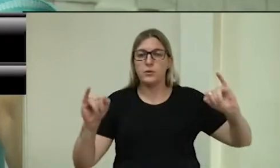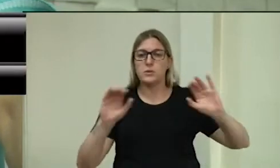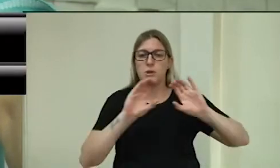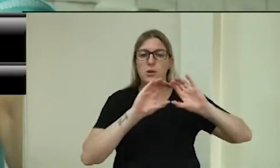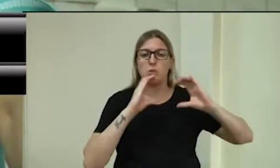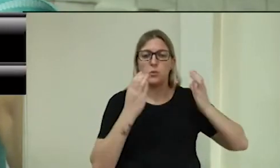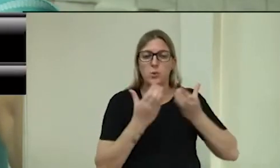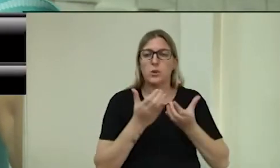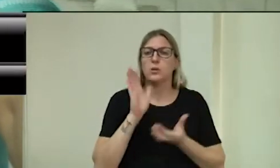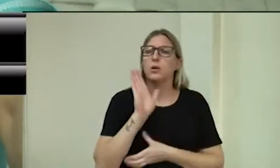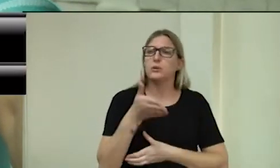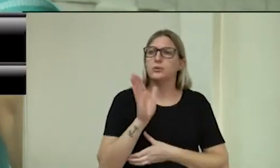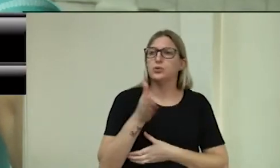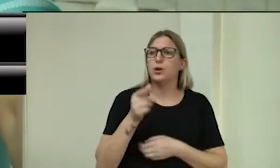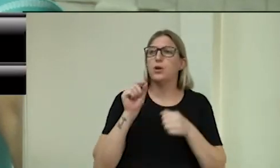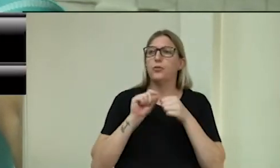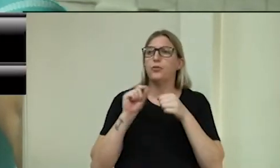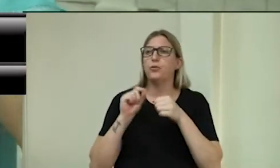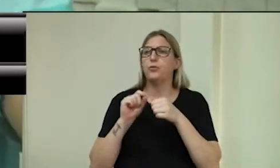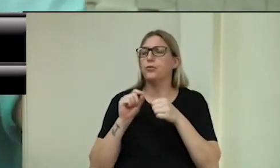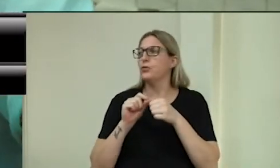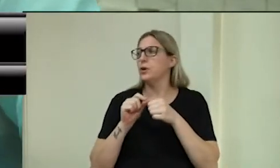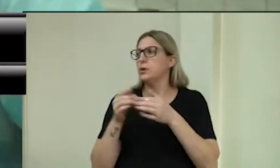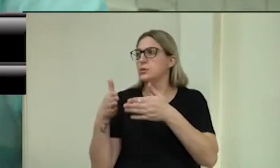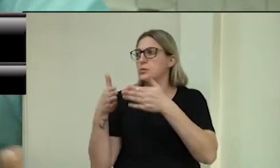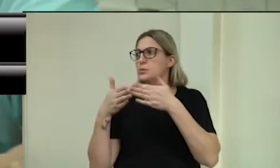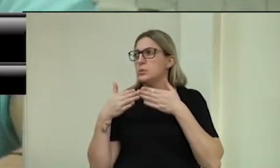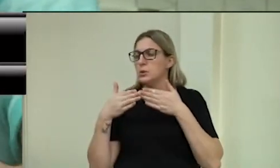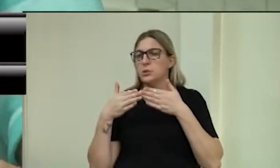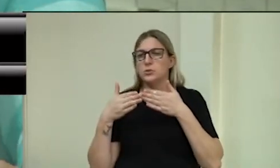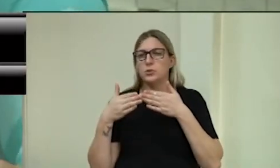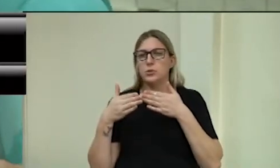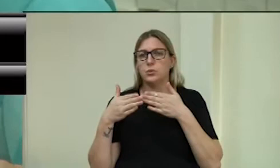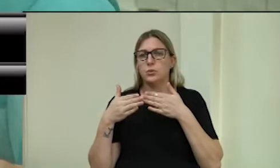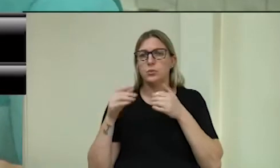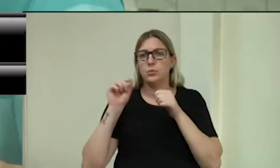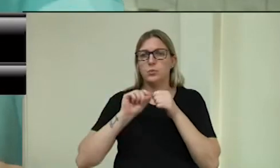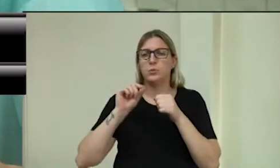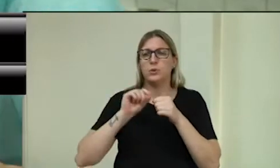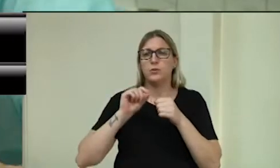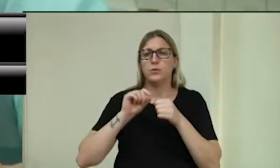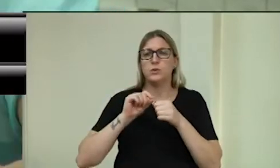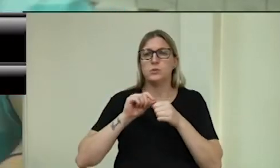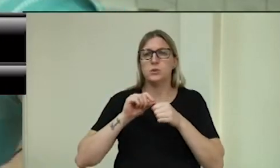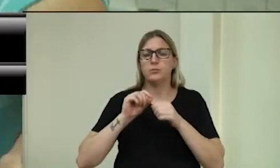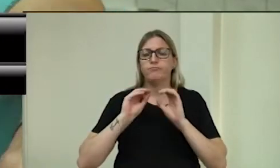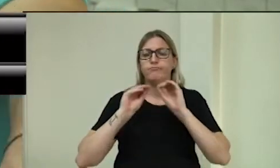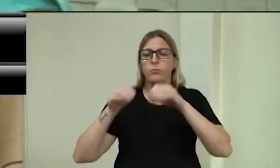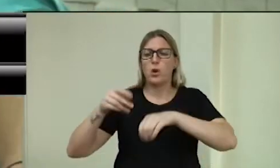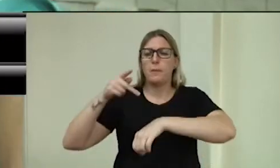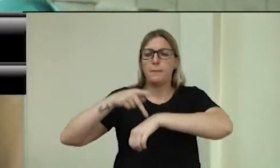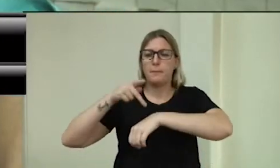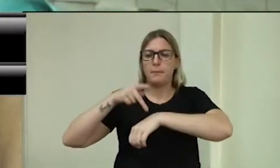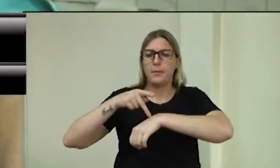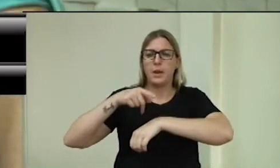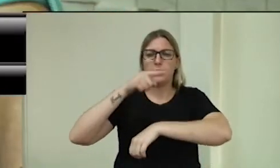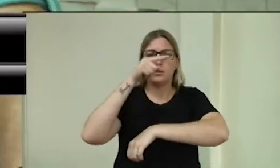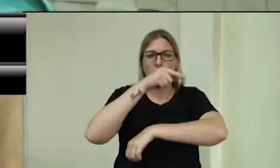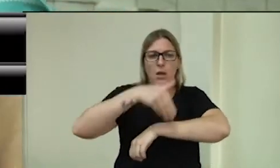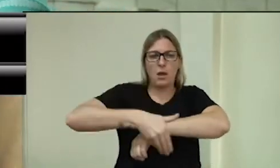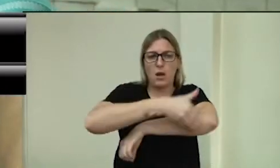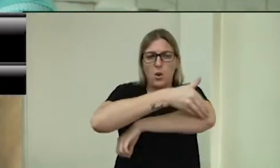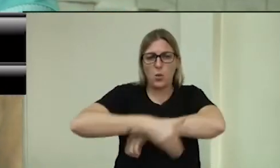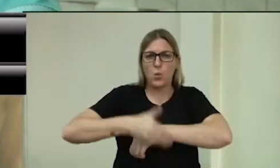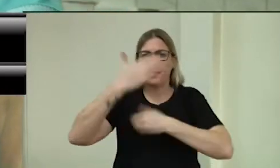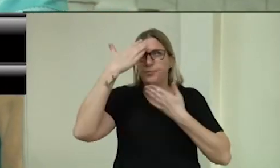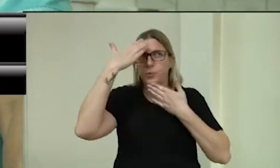fez o processo solicitando que fosse feito o cascalhamento para aquele pessoal. Então, muito obrigado, uma